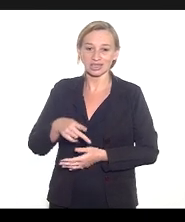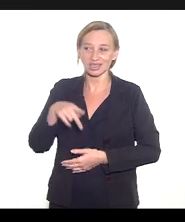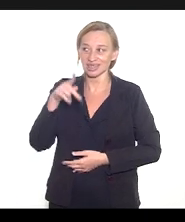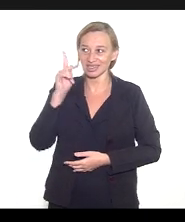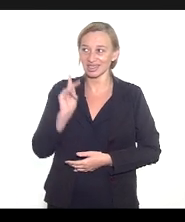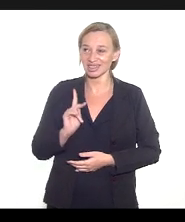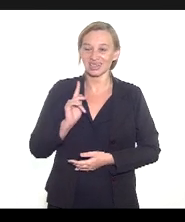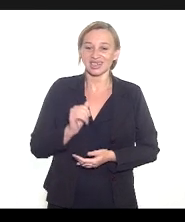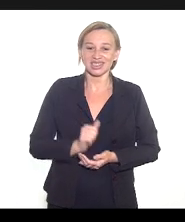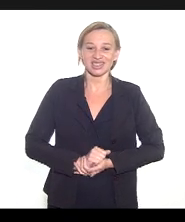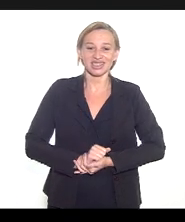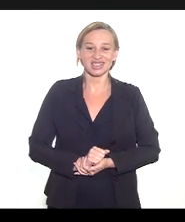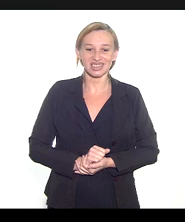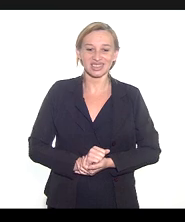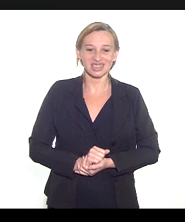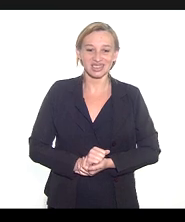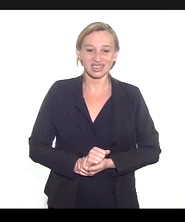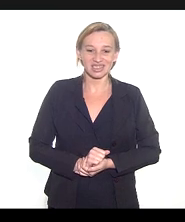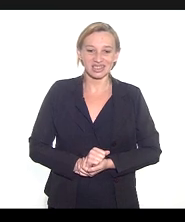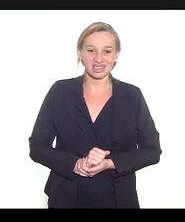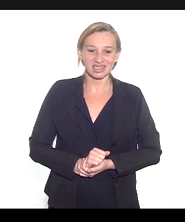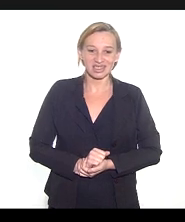Márcia Márcia encerrada a audiência